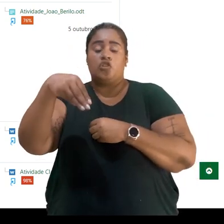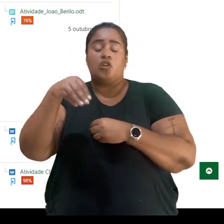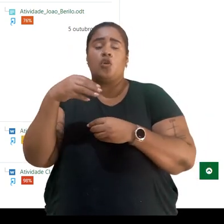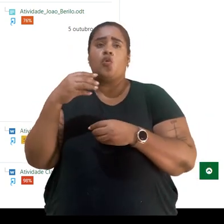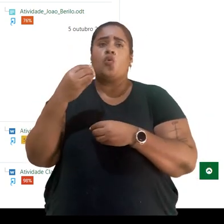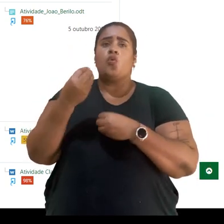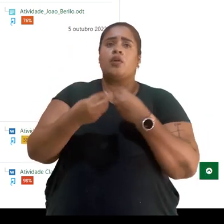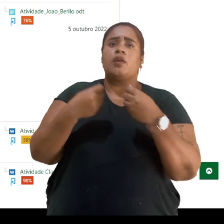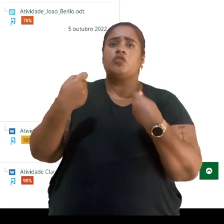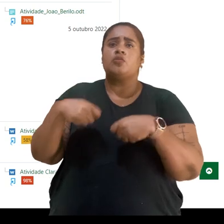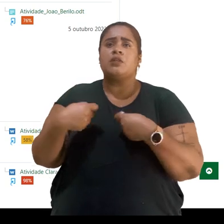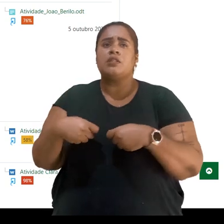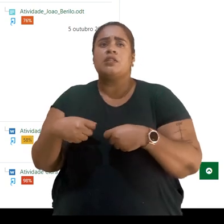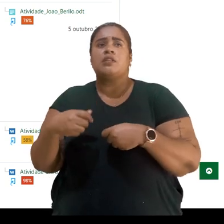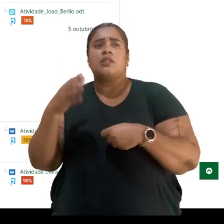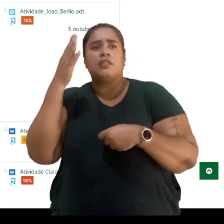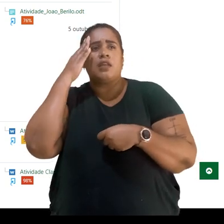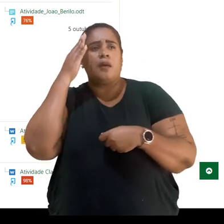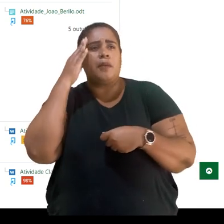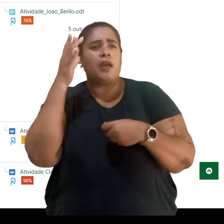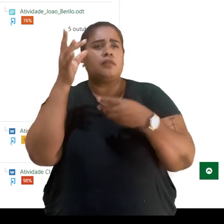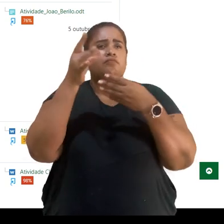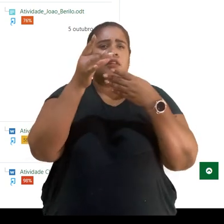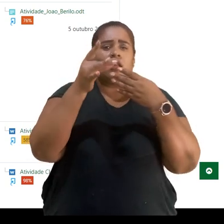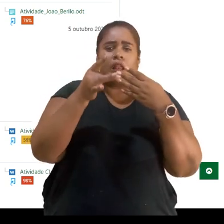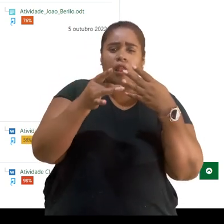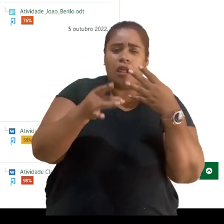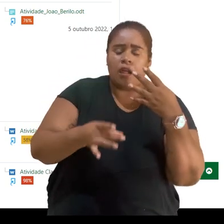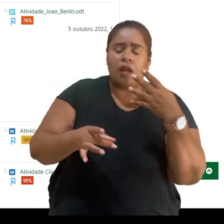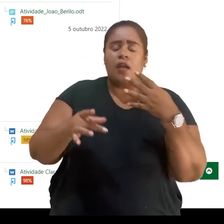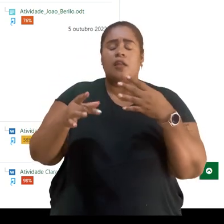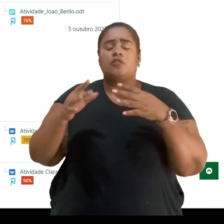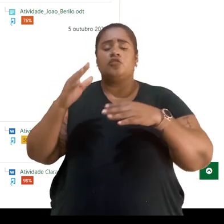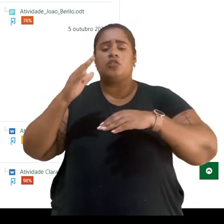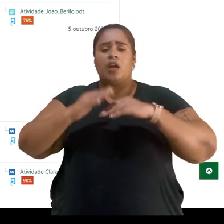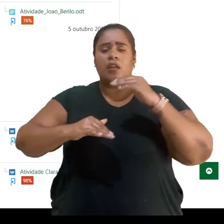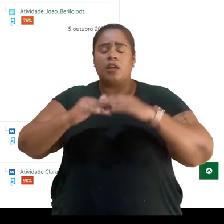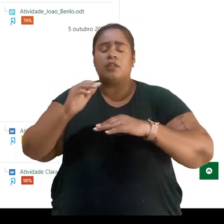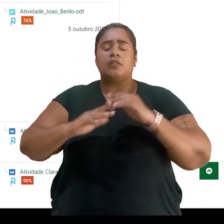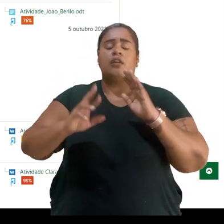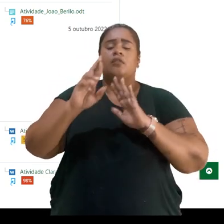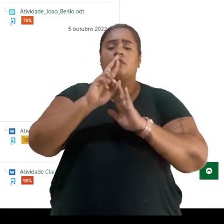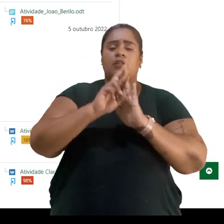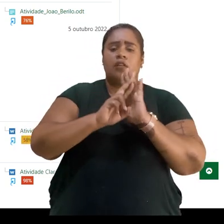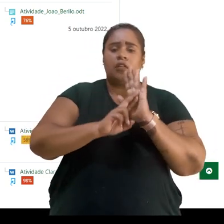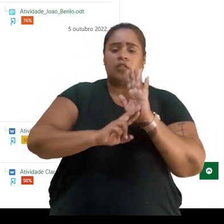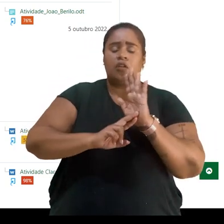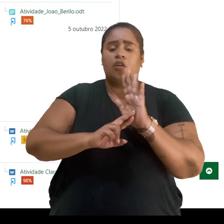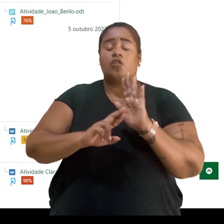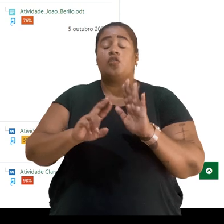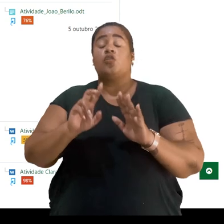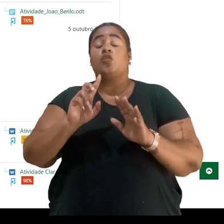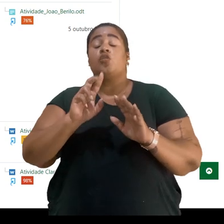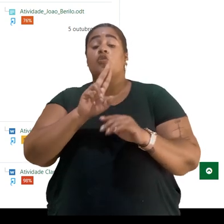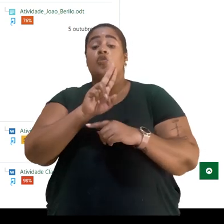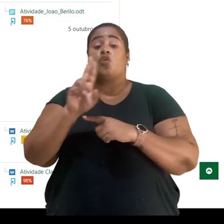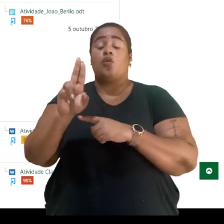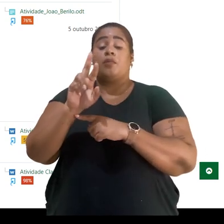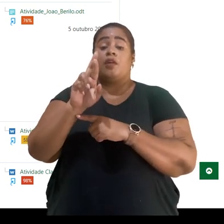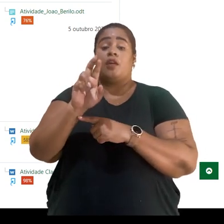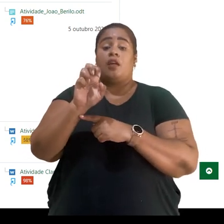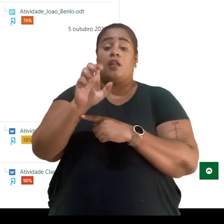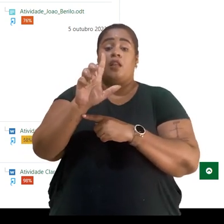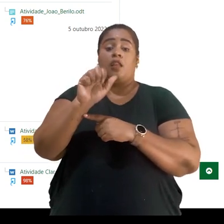o que precisa levar em conta no momento de analisar esse relatório que é chamado relatório de